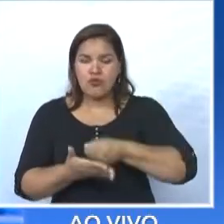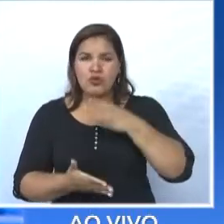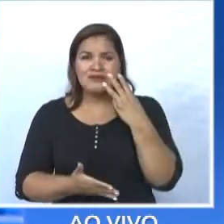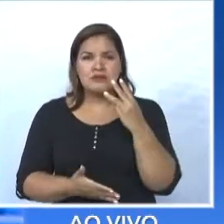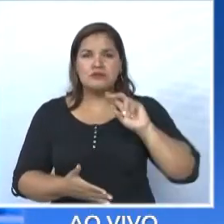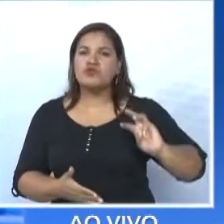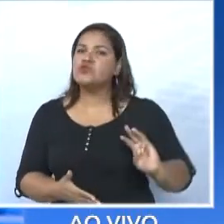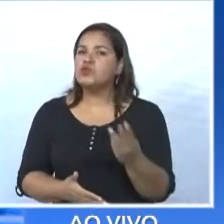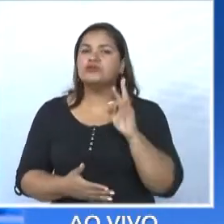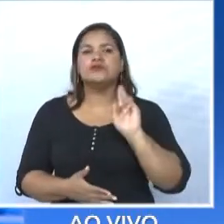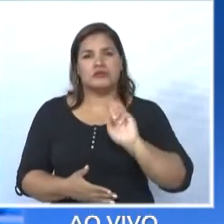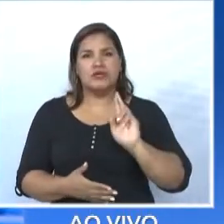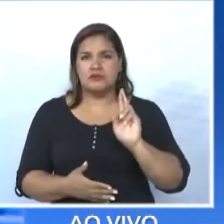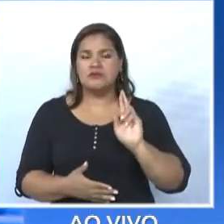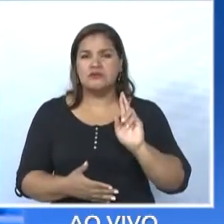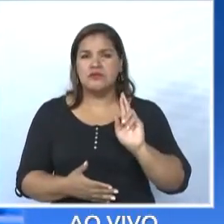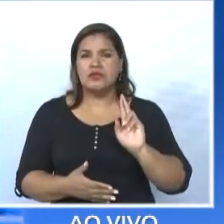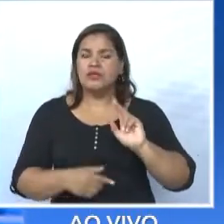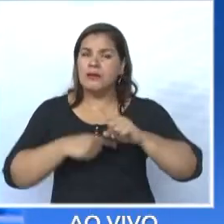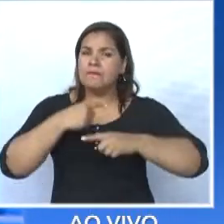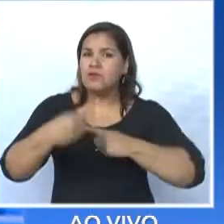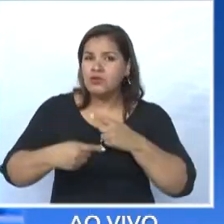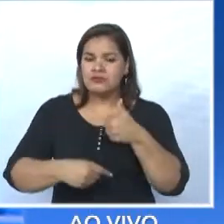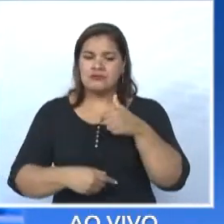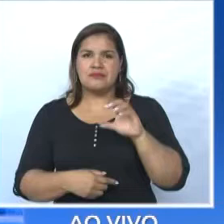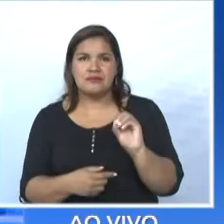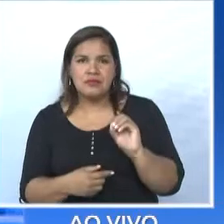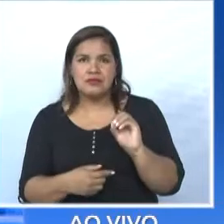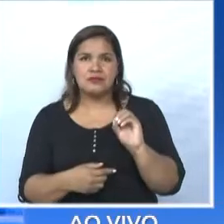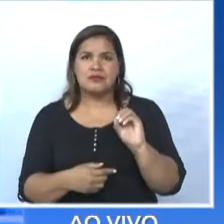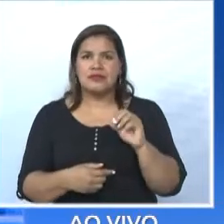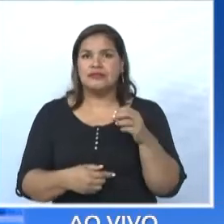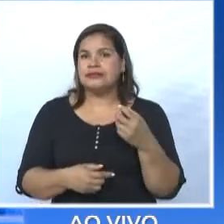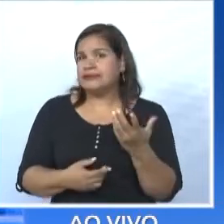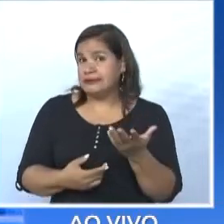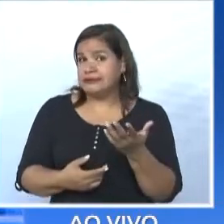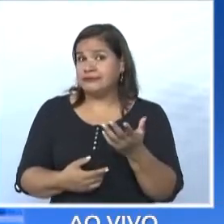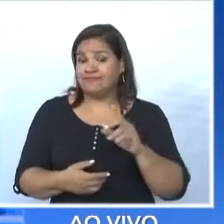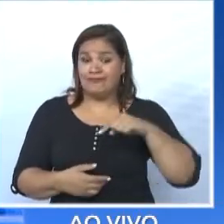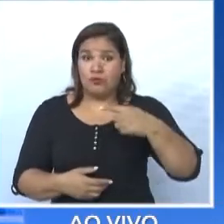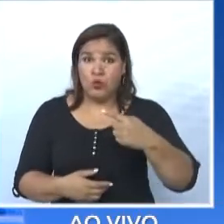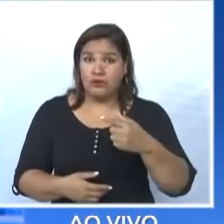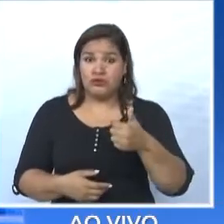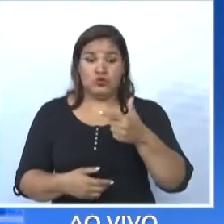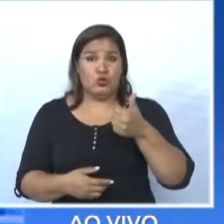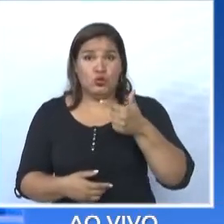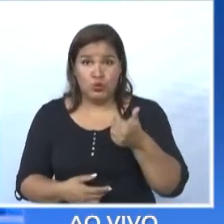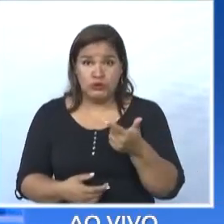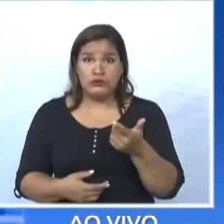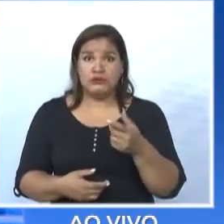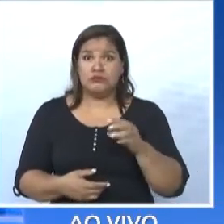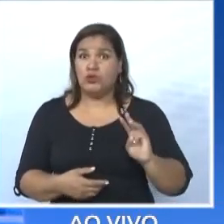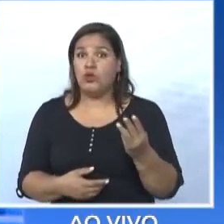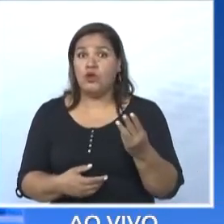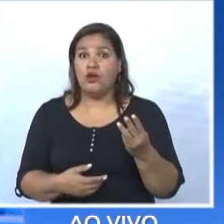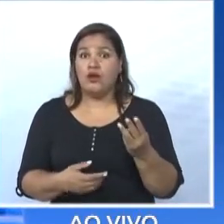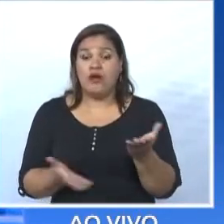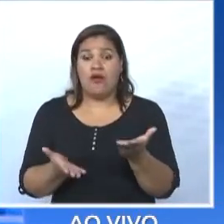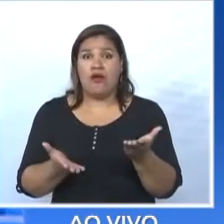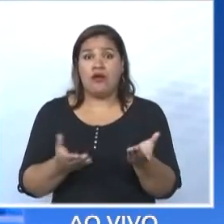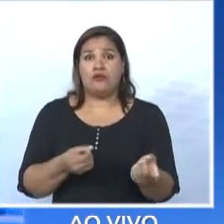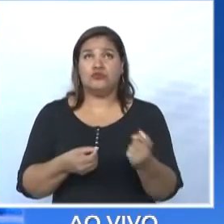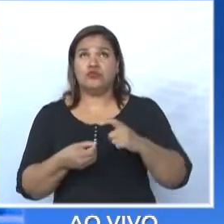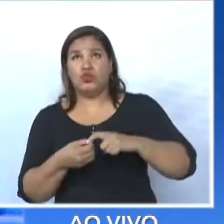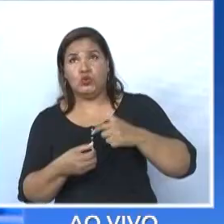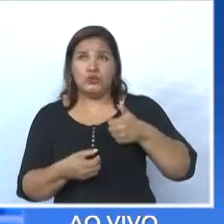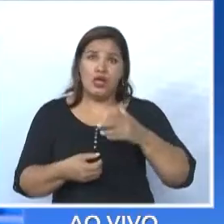indenização. Depois foi para 10, Gilson já, 10, 12, agora está voltando, deve ser em torno de 10 ou